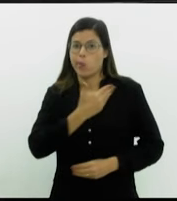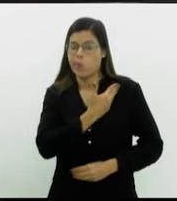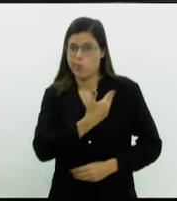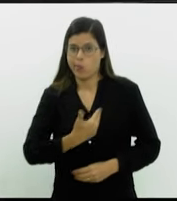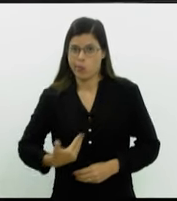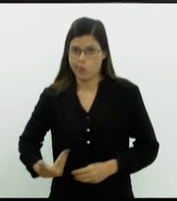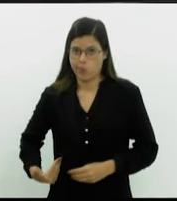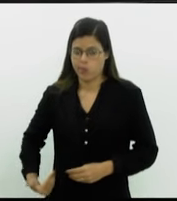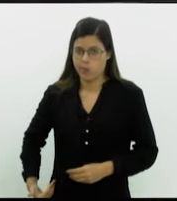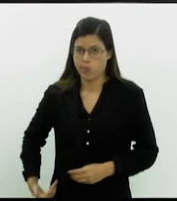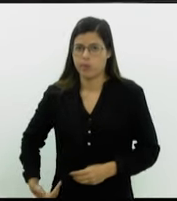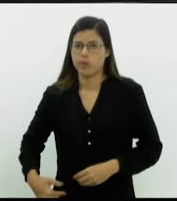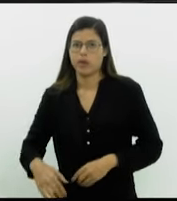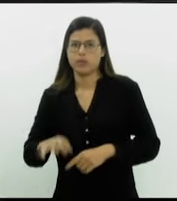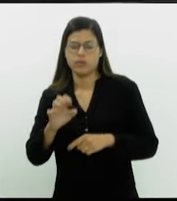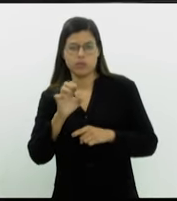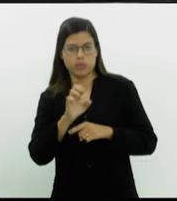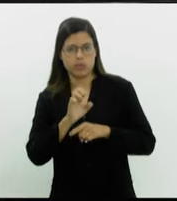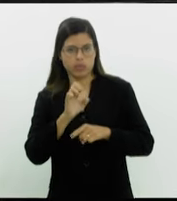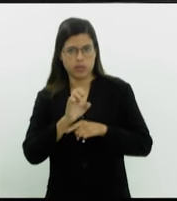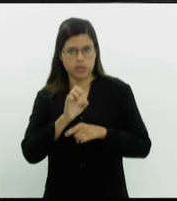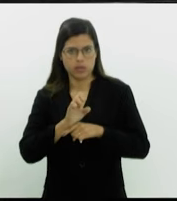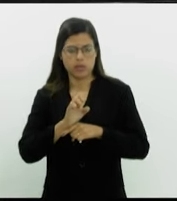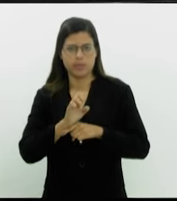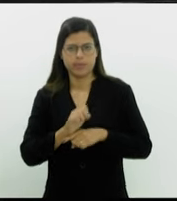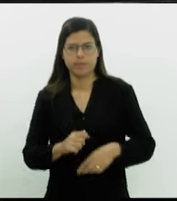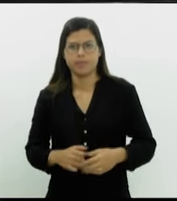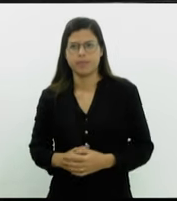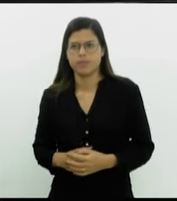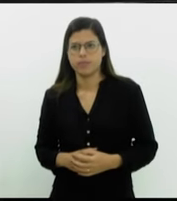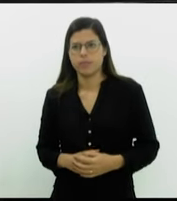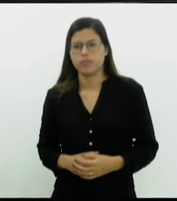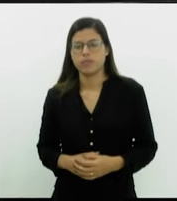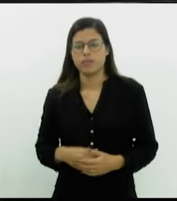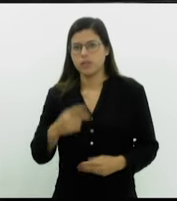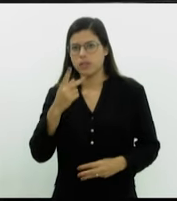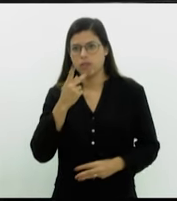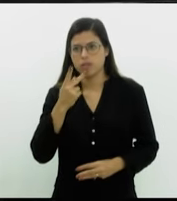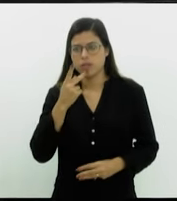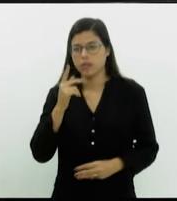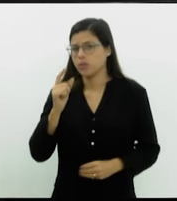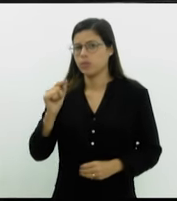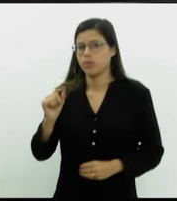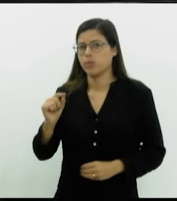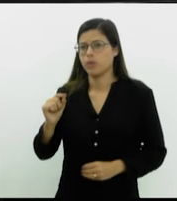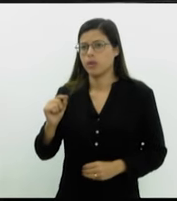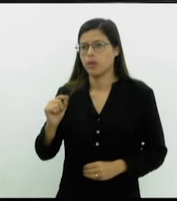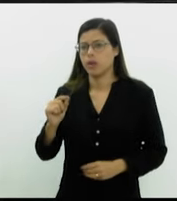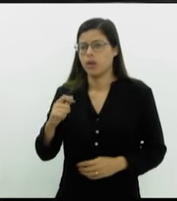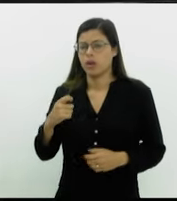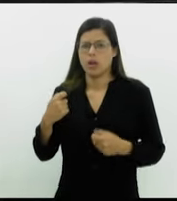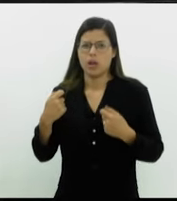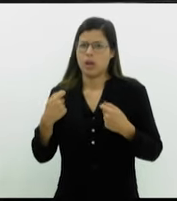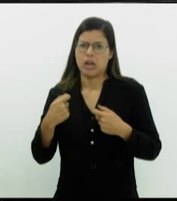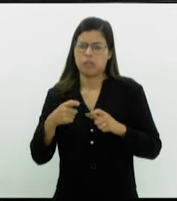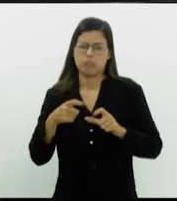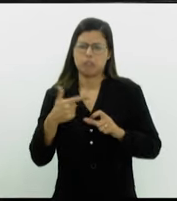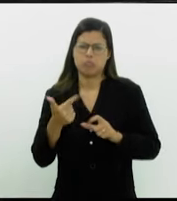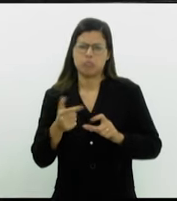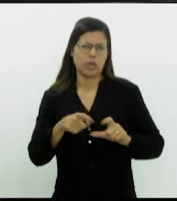dizendo que ele não deve nada à supervia.